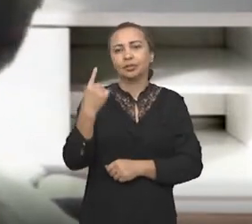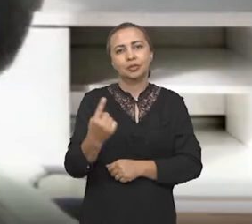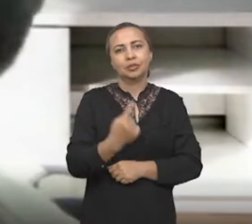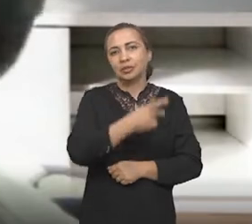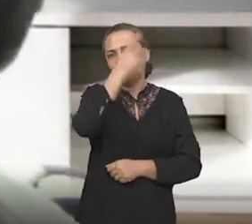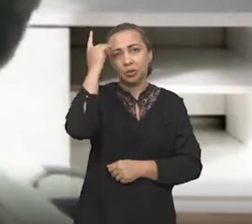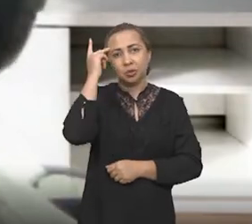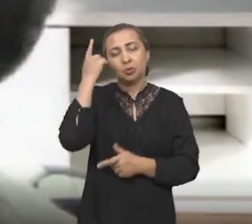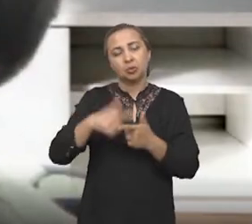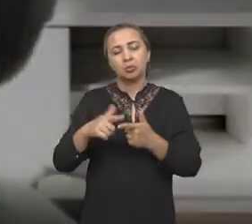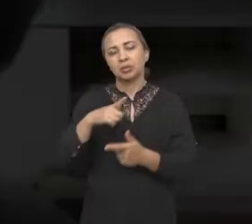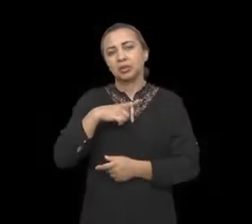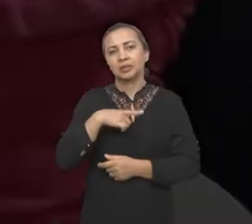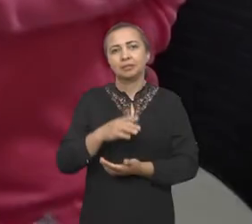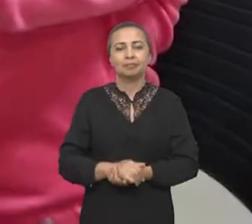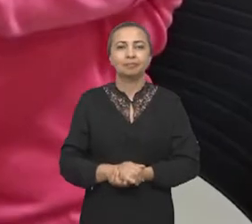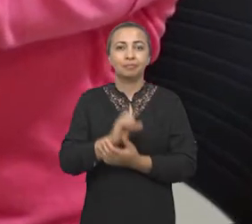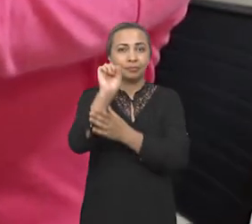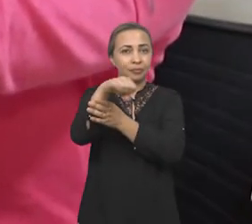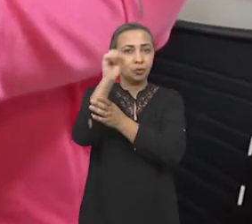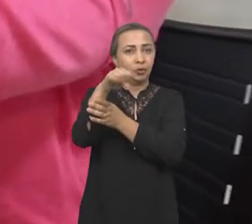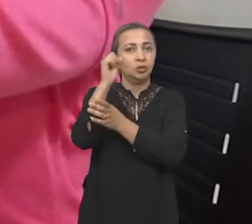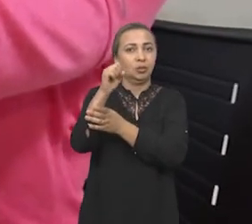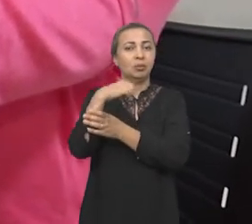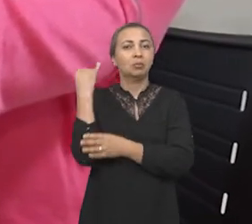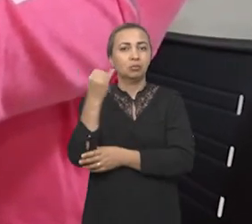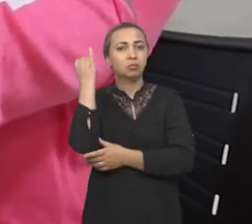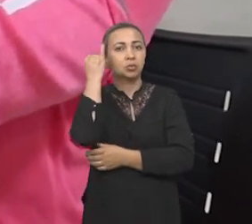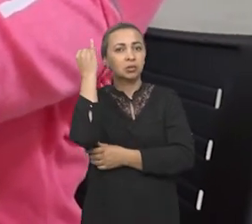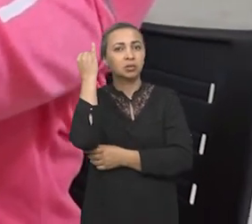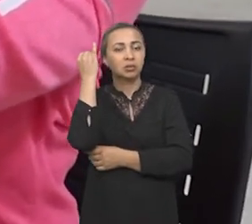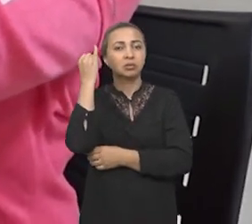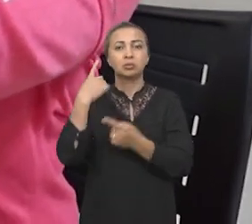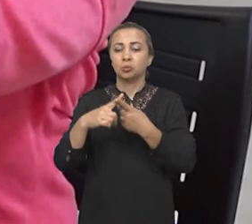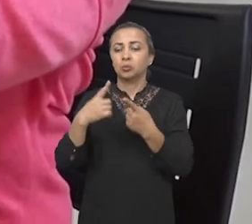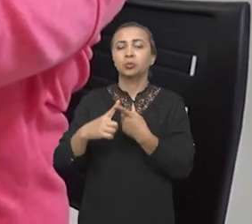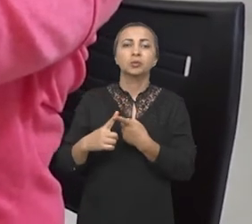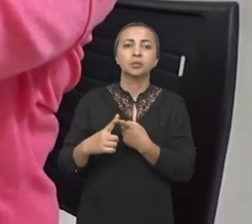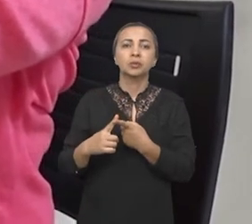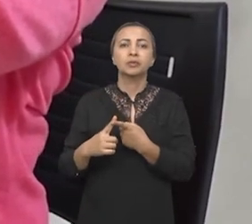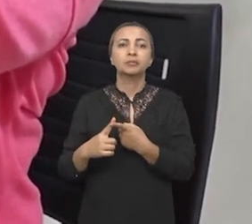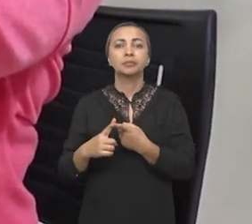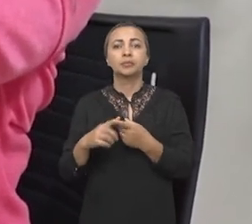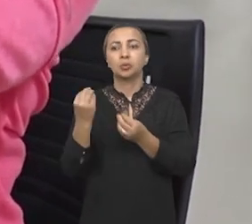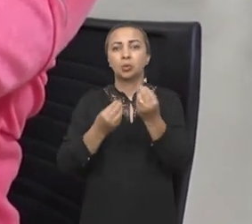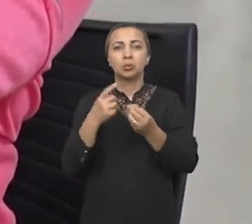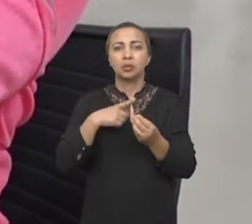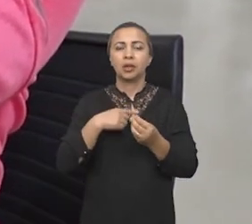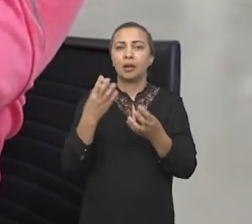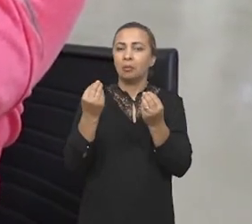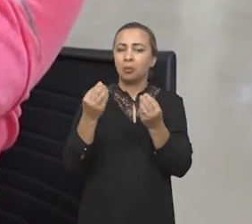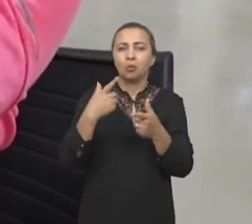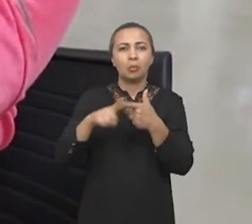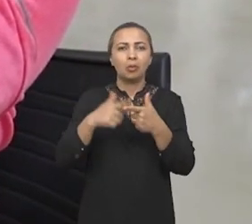de problema que ele teve, né. A fisioterapia, por exemplo, é muito importante, né, nesse sentido, já que como tem muitas